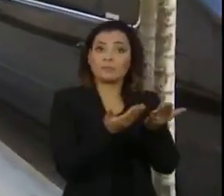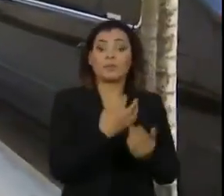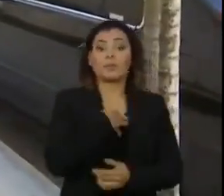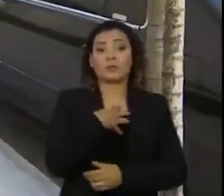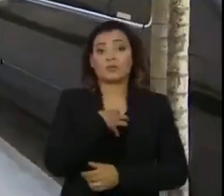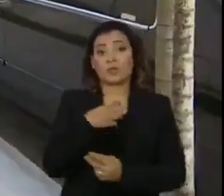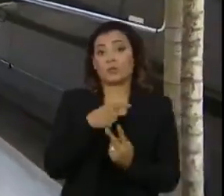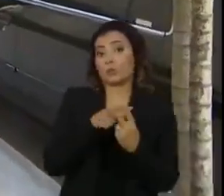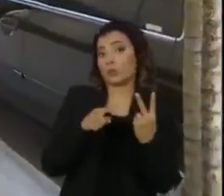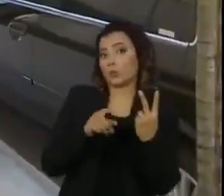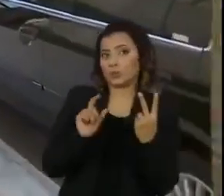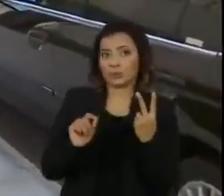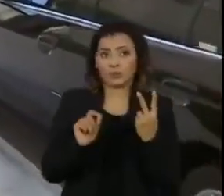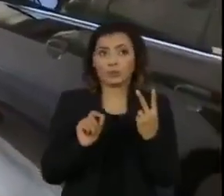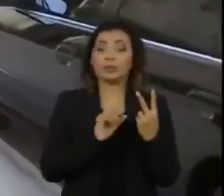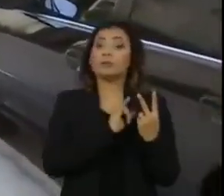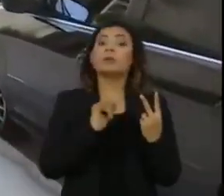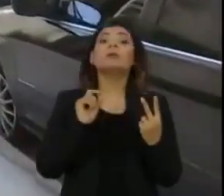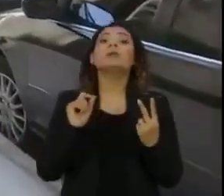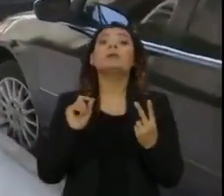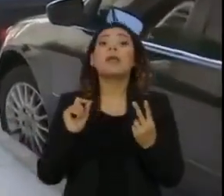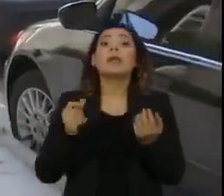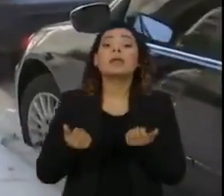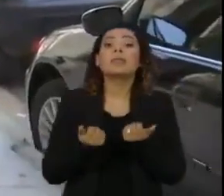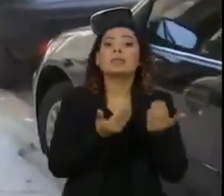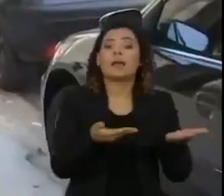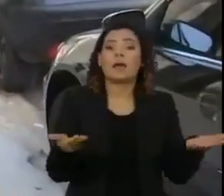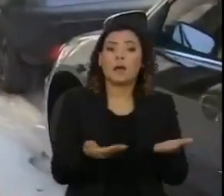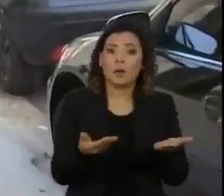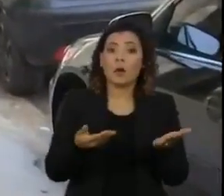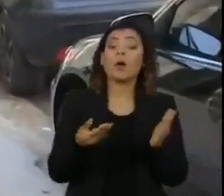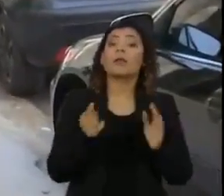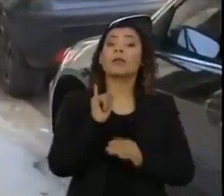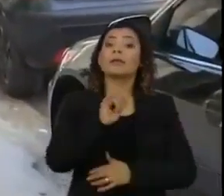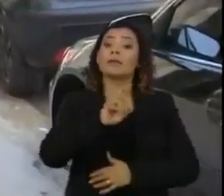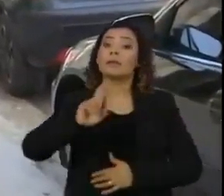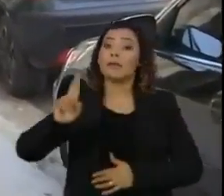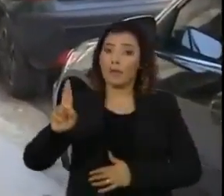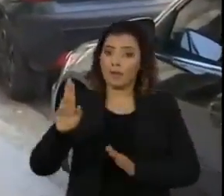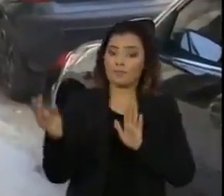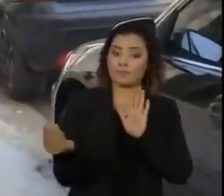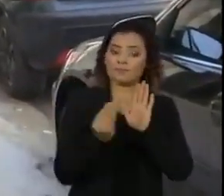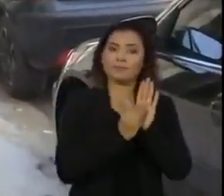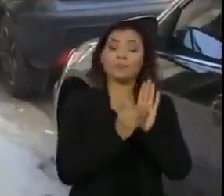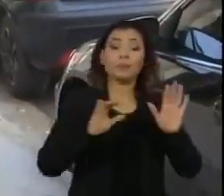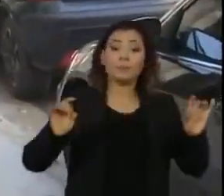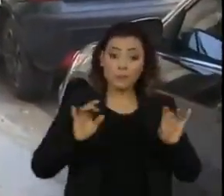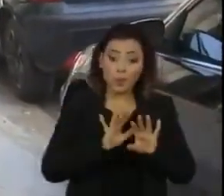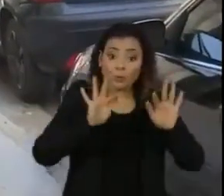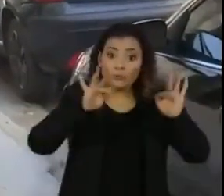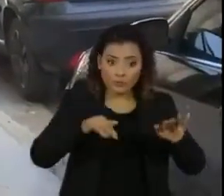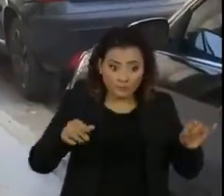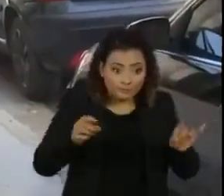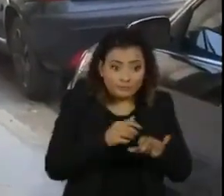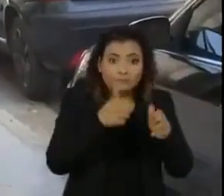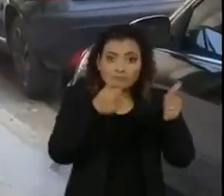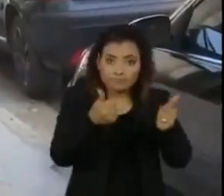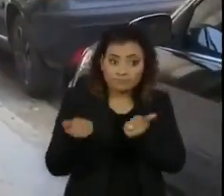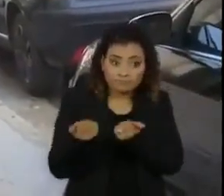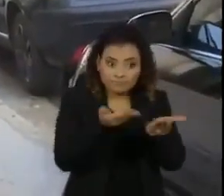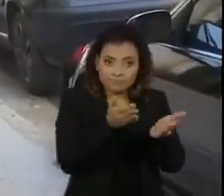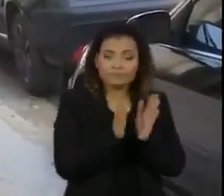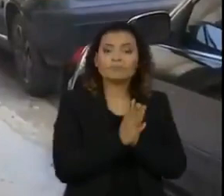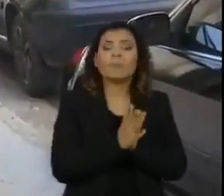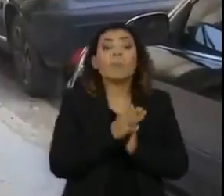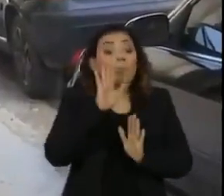formas. Se a gente estiver falando a quem vai declarar agora dentro da declaração do imposto de renda, ao terminar a declaração, o contribuinte